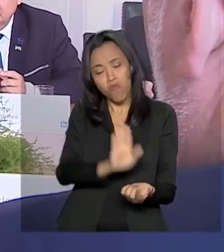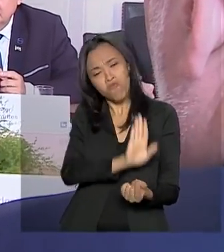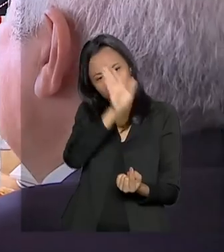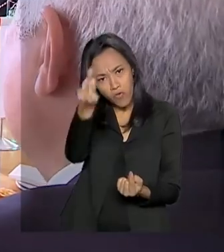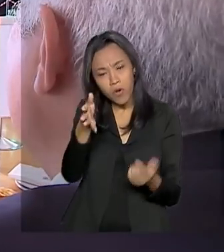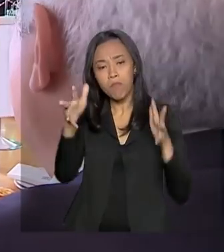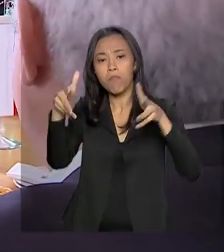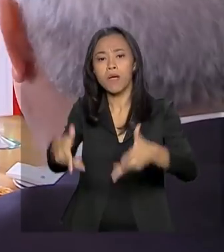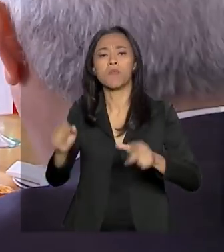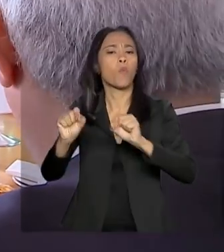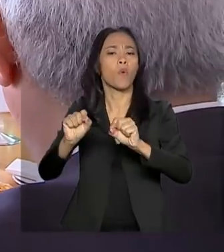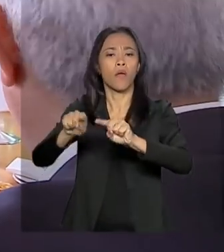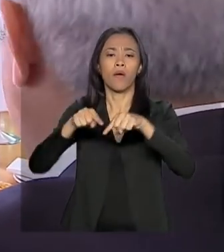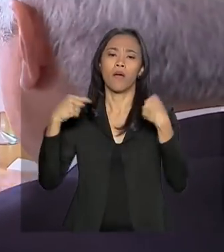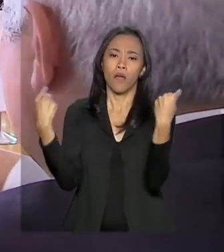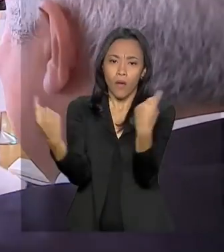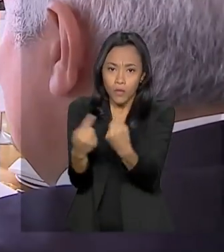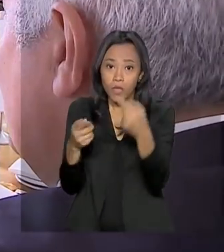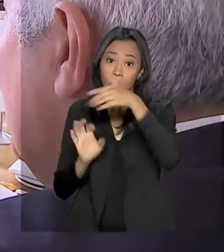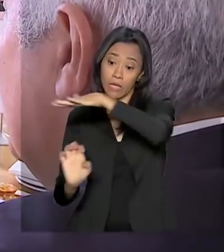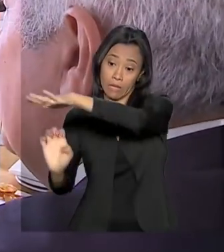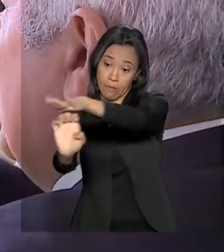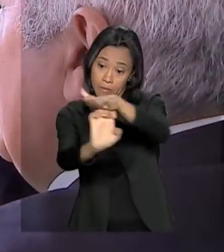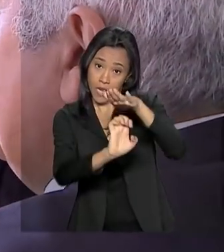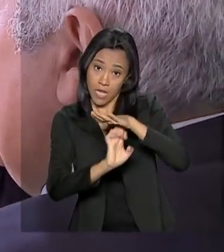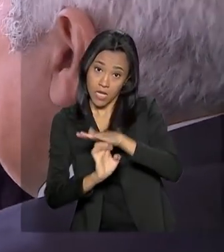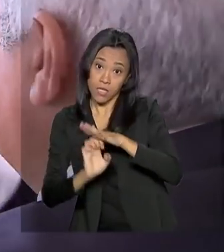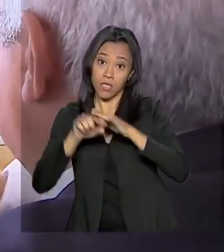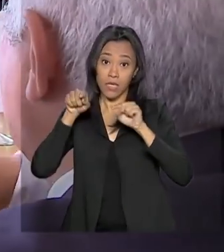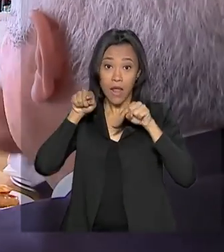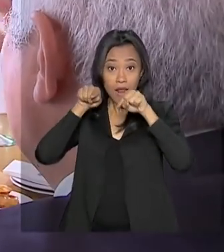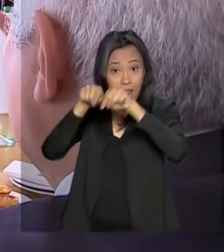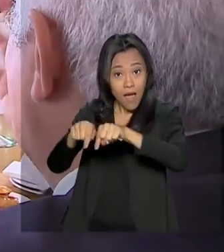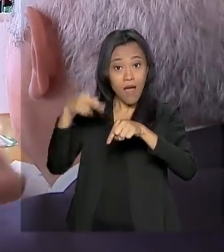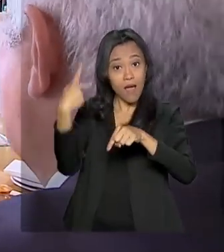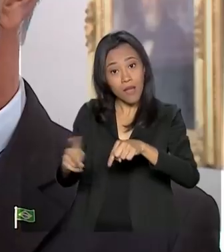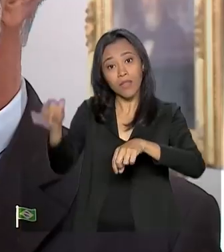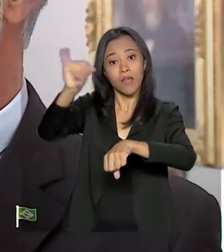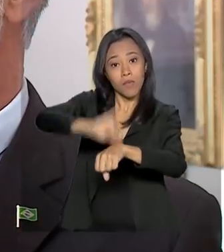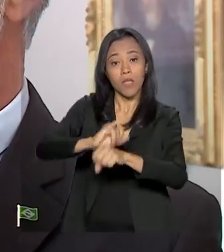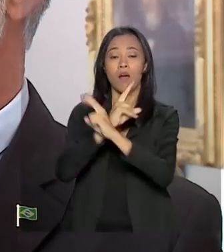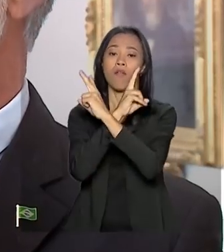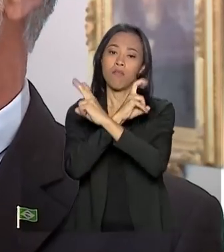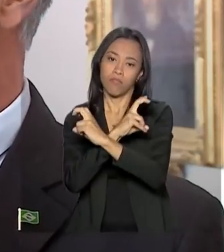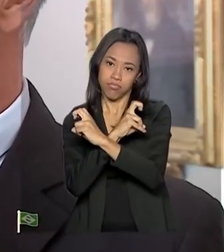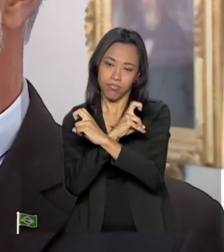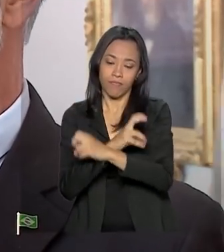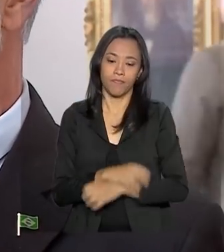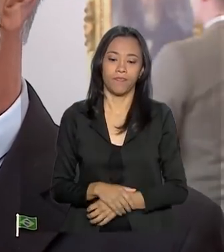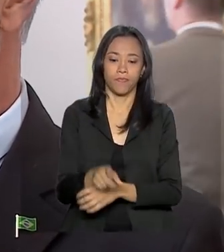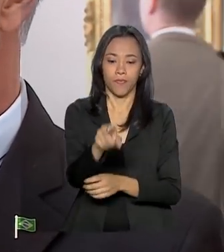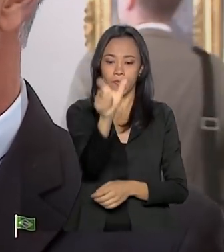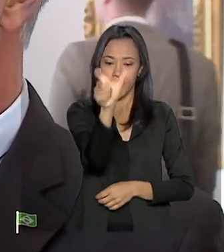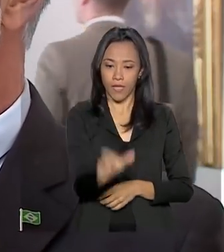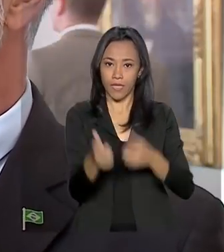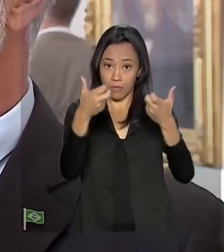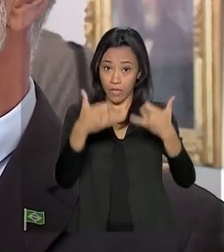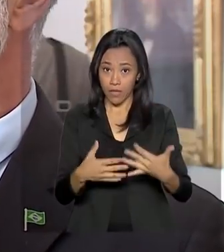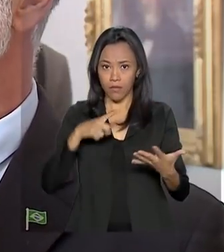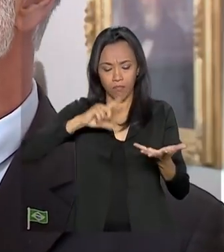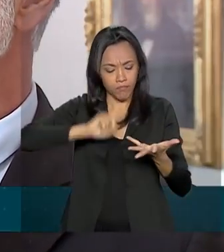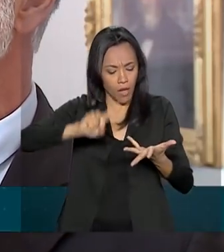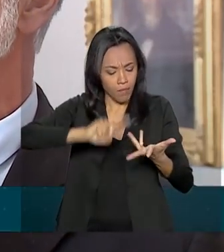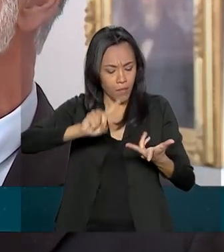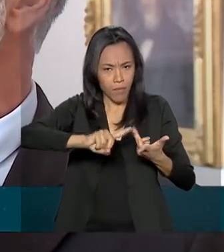também de uma reunião com empresários na Federação das Indústrias Austríacas. Existe toda uma cadeia de produção e